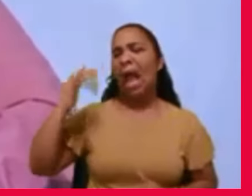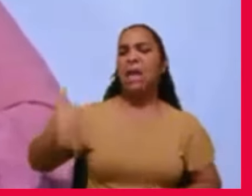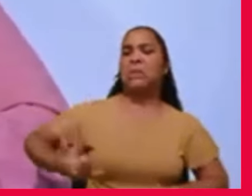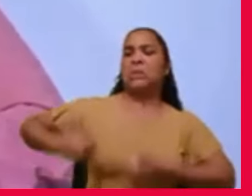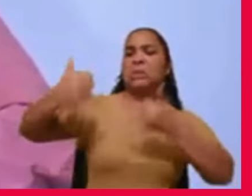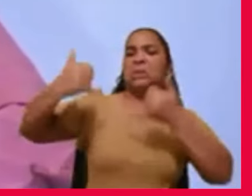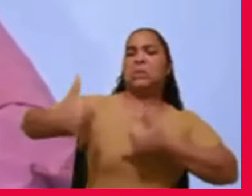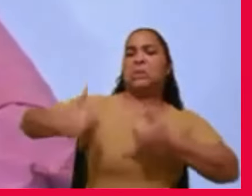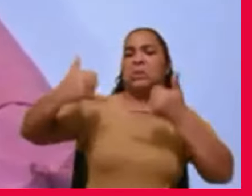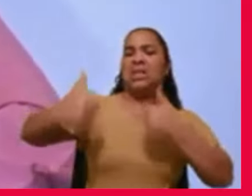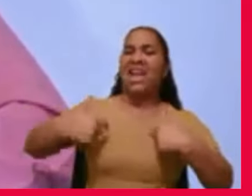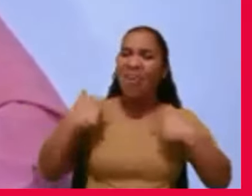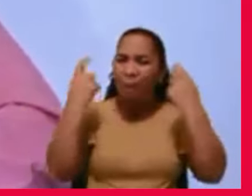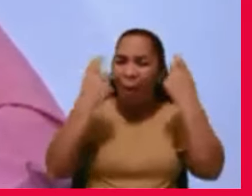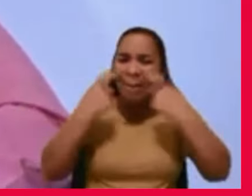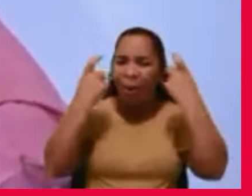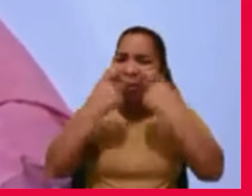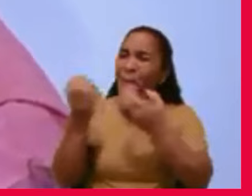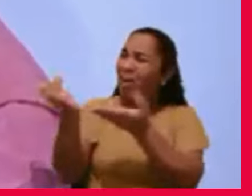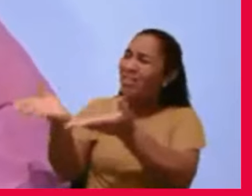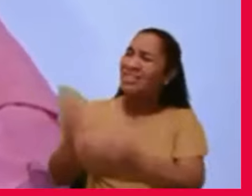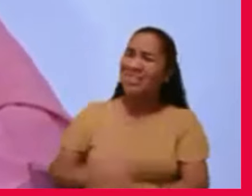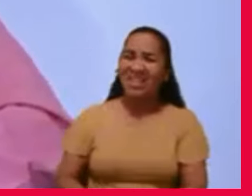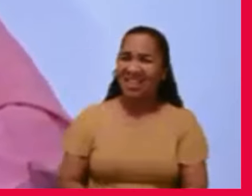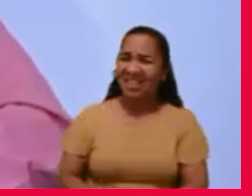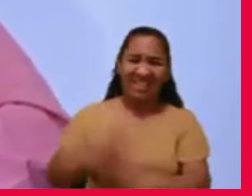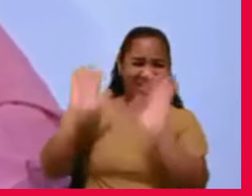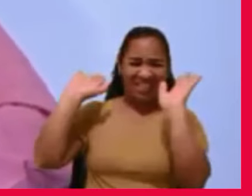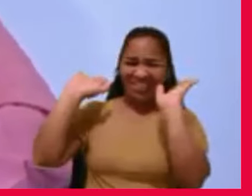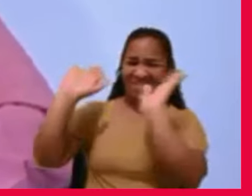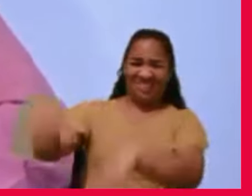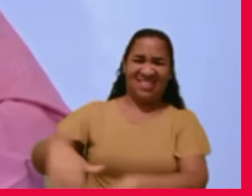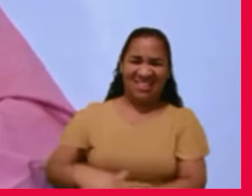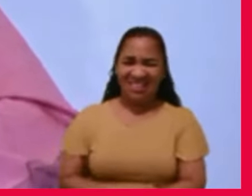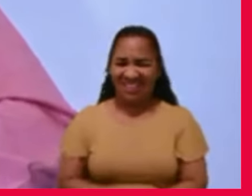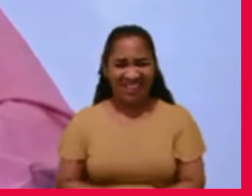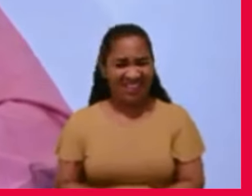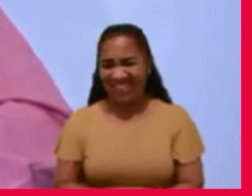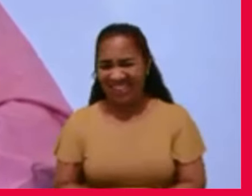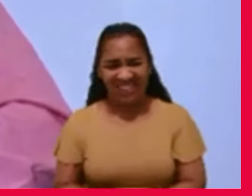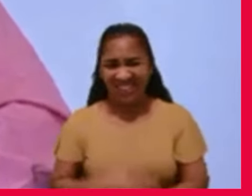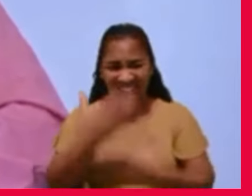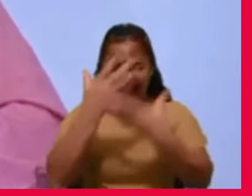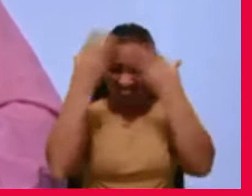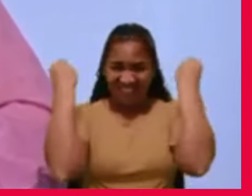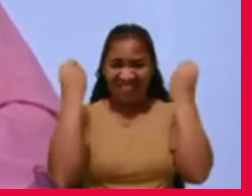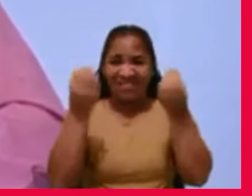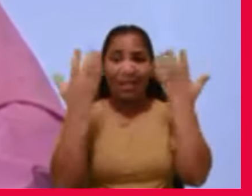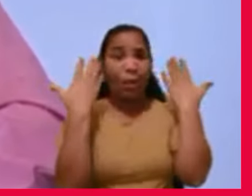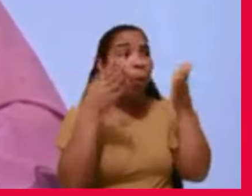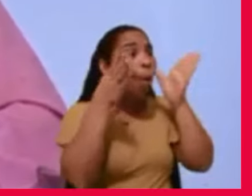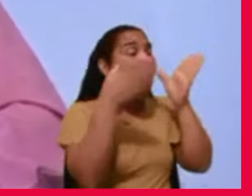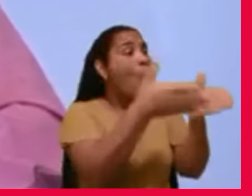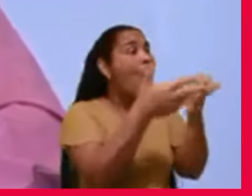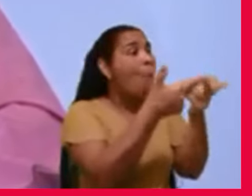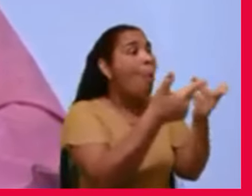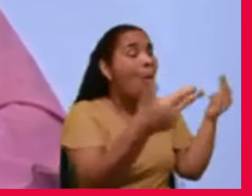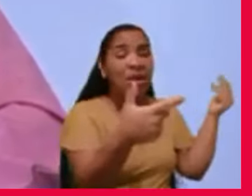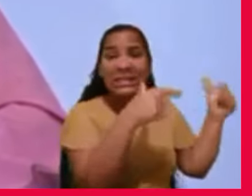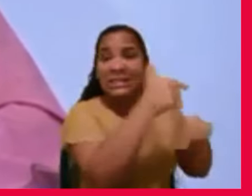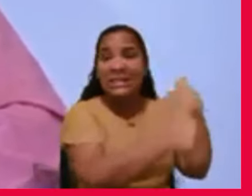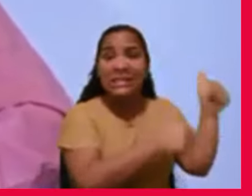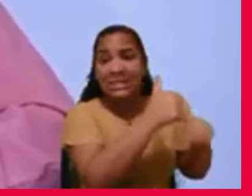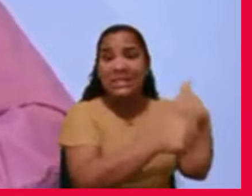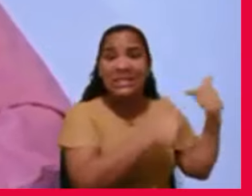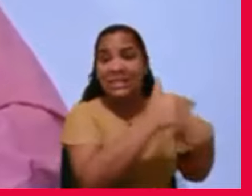preocupar com você? Tira isso da minha cabeça, minha filha, eu tenho tanta gente, então, um dia eu estava meio,